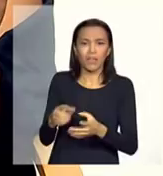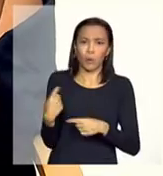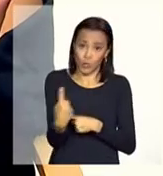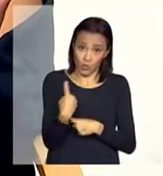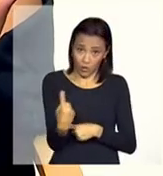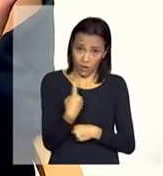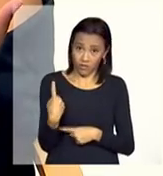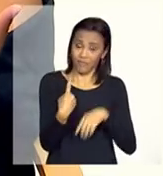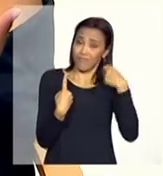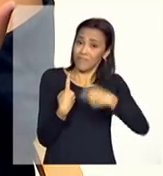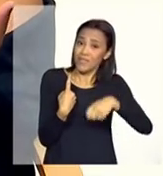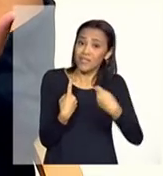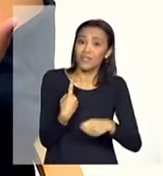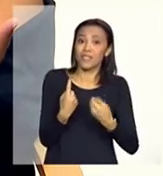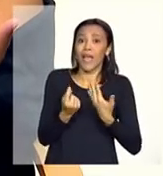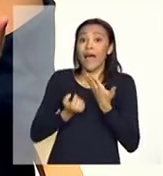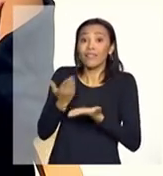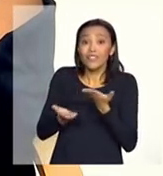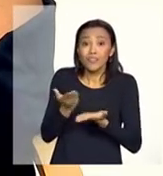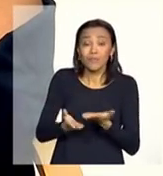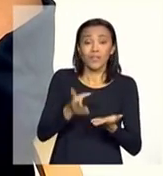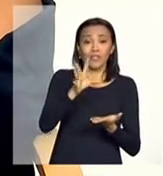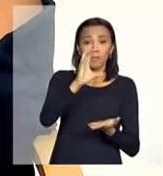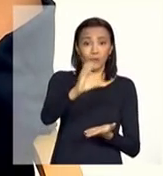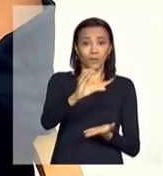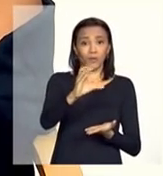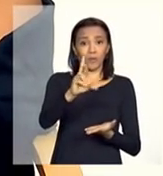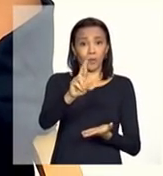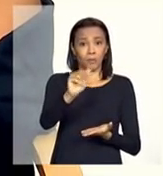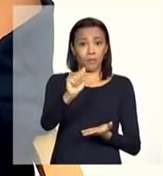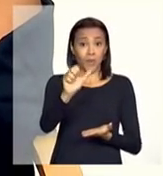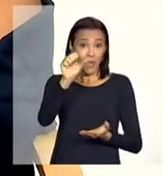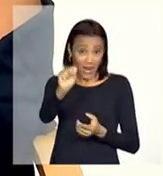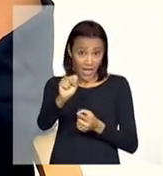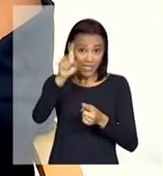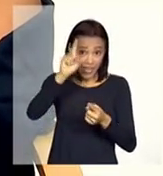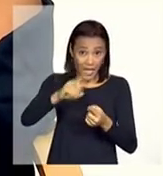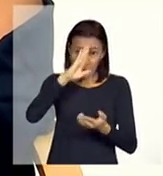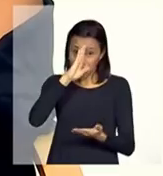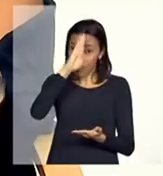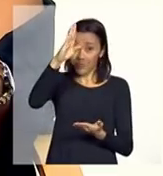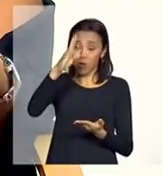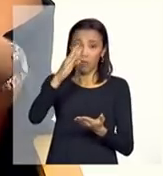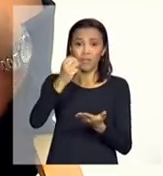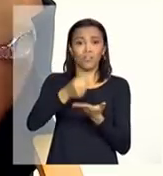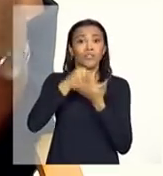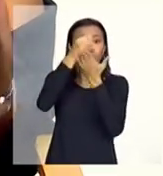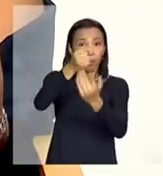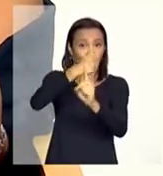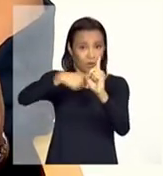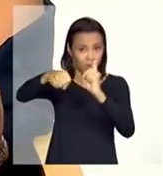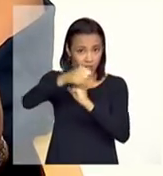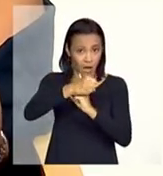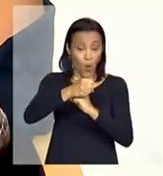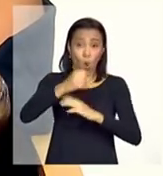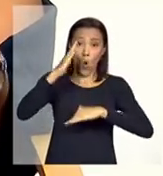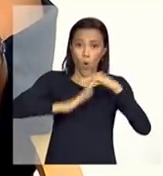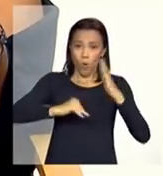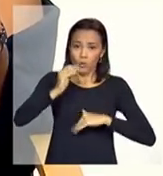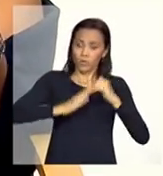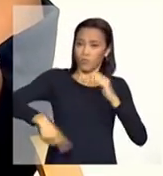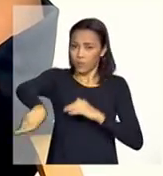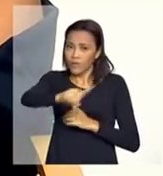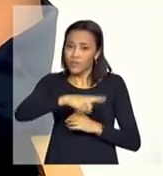basta que ela seja atendida pelo CRAS, que é o Centro de Referência da Assistência Social, onde a equipe possa fazer um